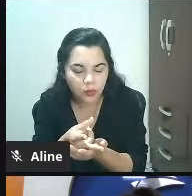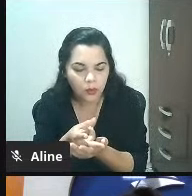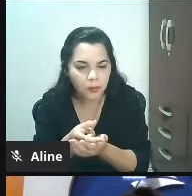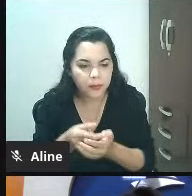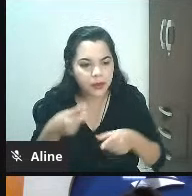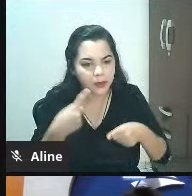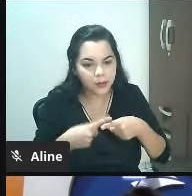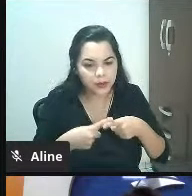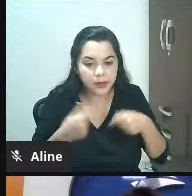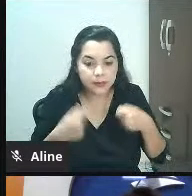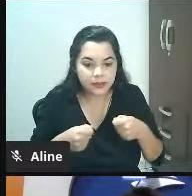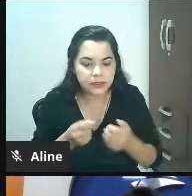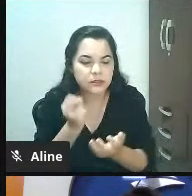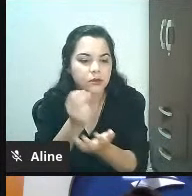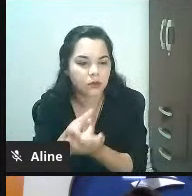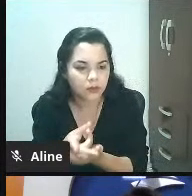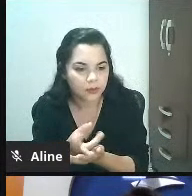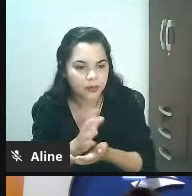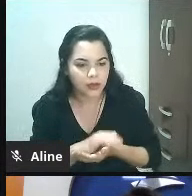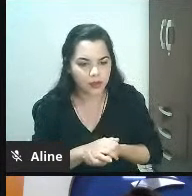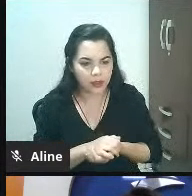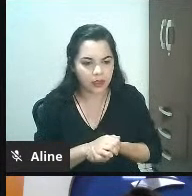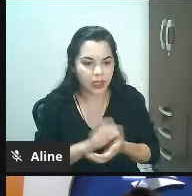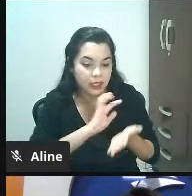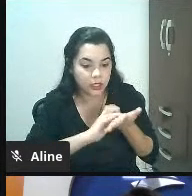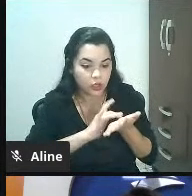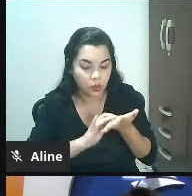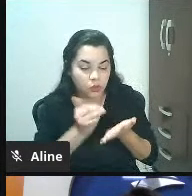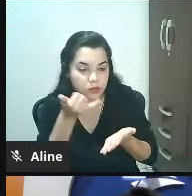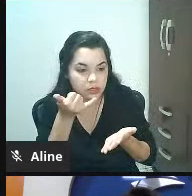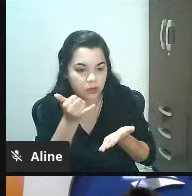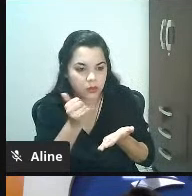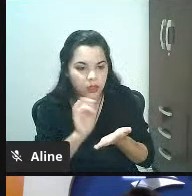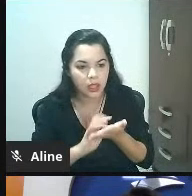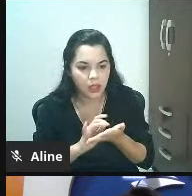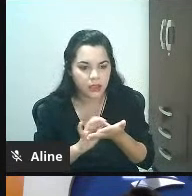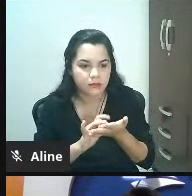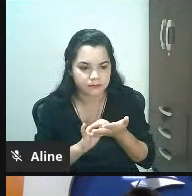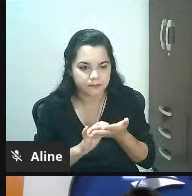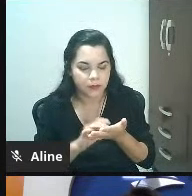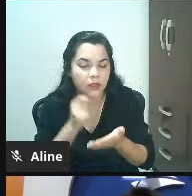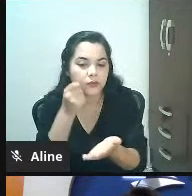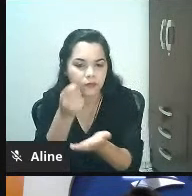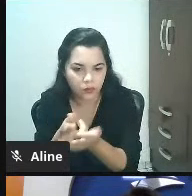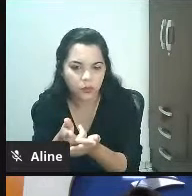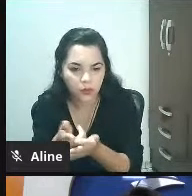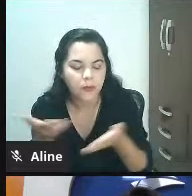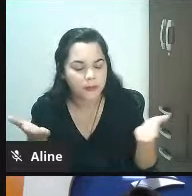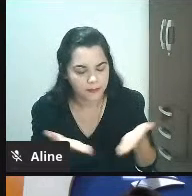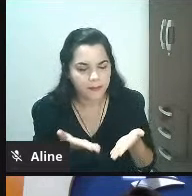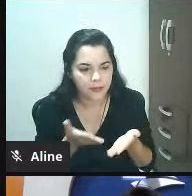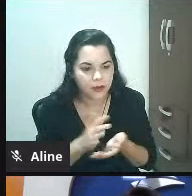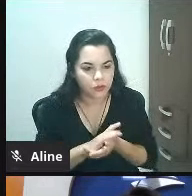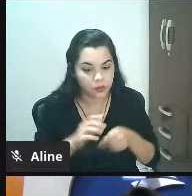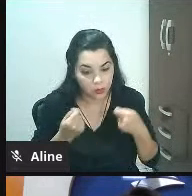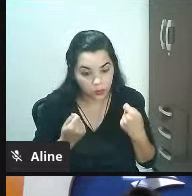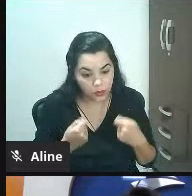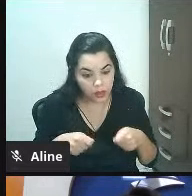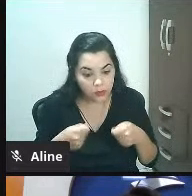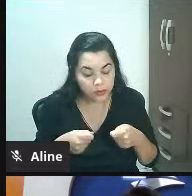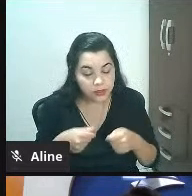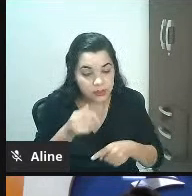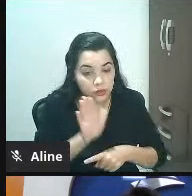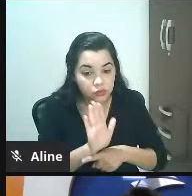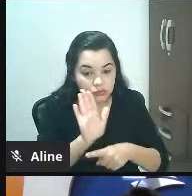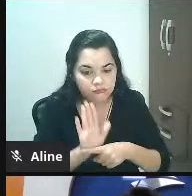casa ou pegou isso aqui, ele sentou na cadeira e falou assim, ah, eu quero comprar hoje. Então, ele vai comprar. Ah, eu preciso de ajudar esse cara a escolher.